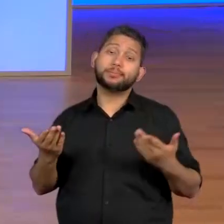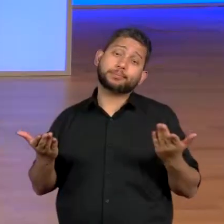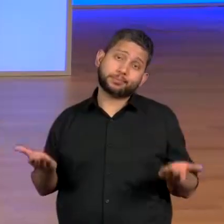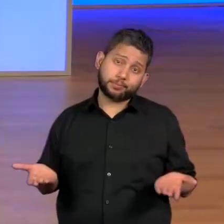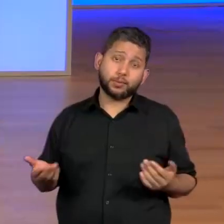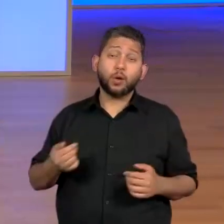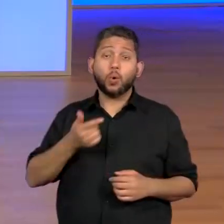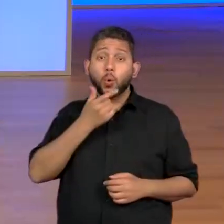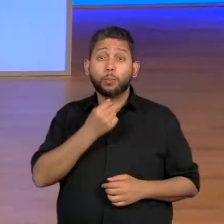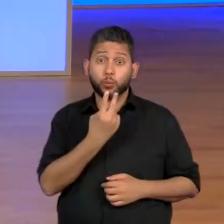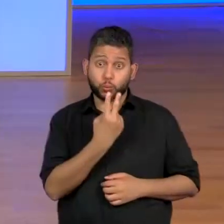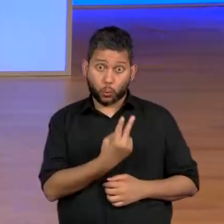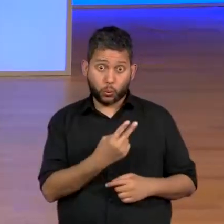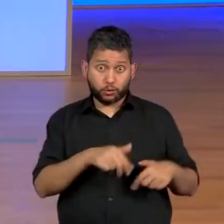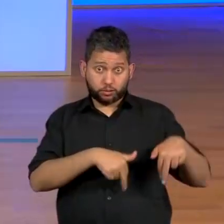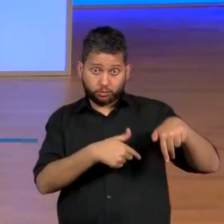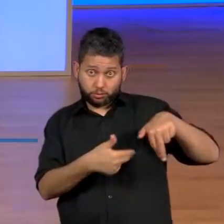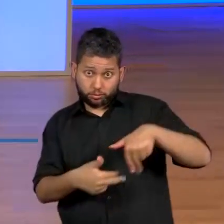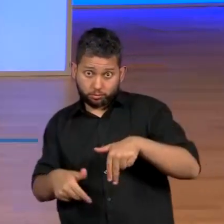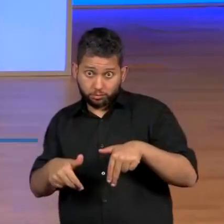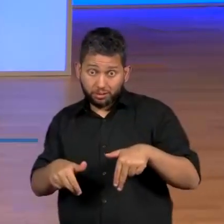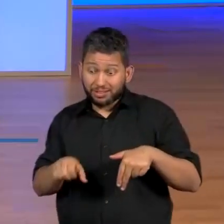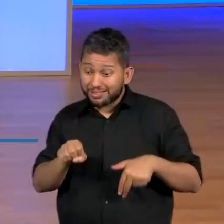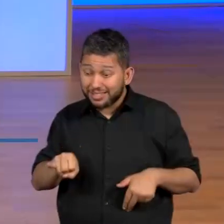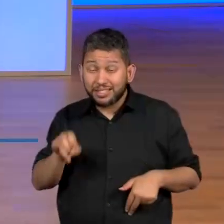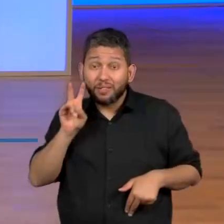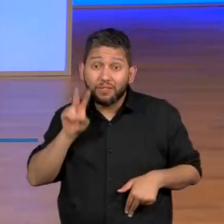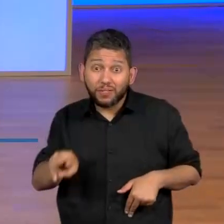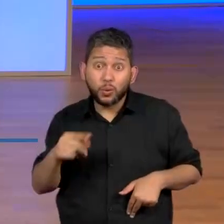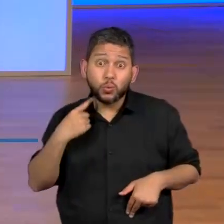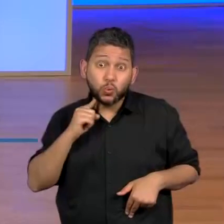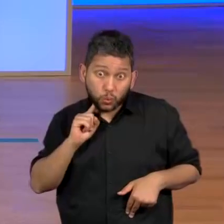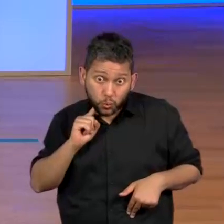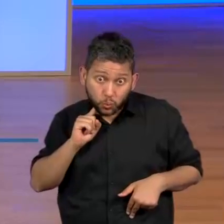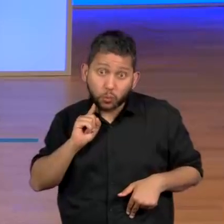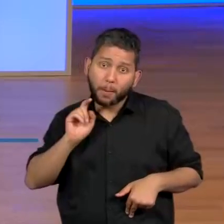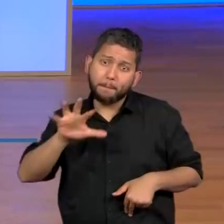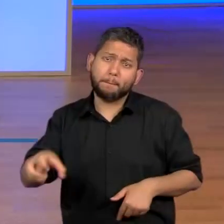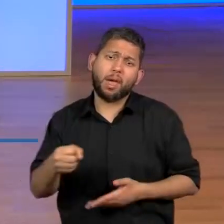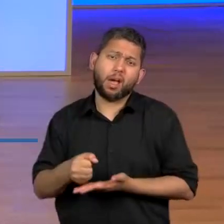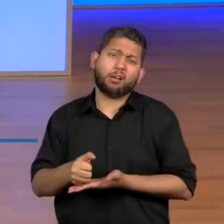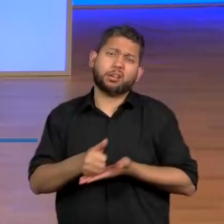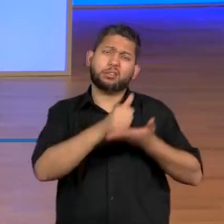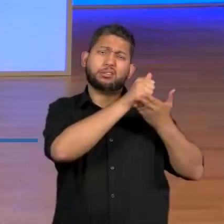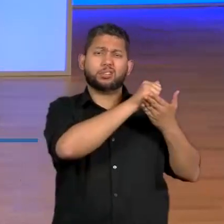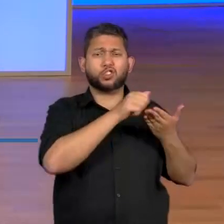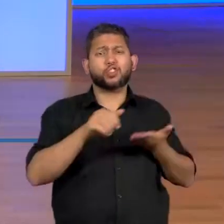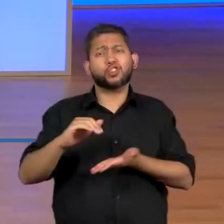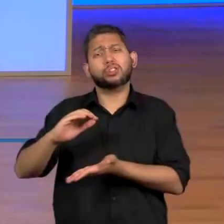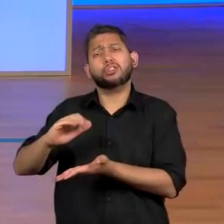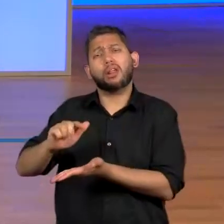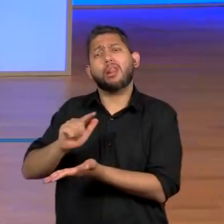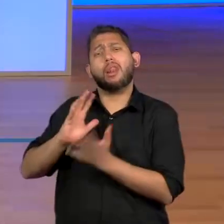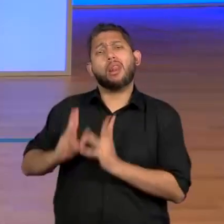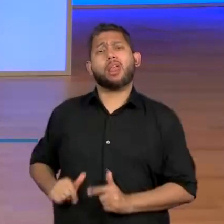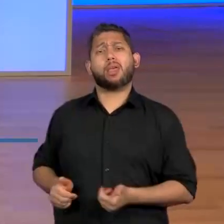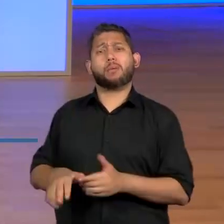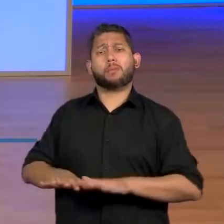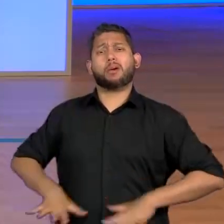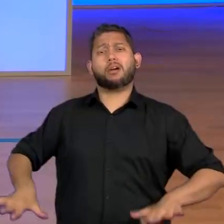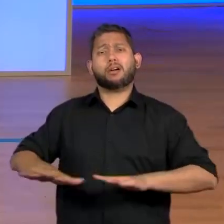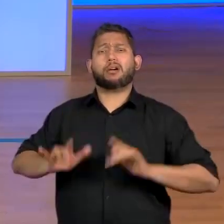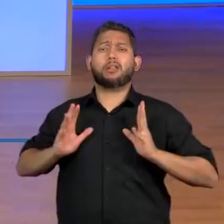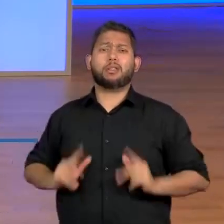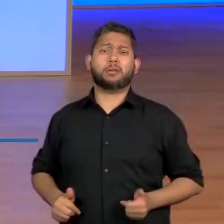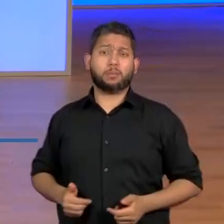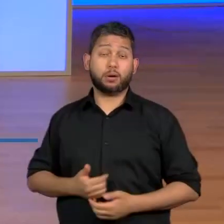com o meio ambiente, não é? Eles se propuseram a recolher todo o lixo que eles vissem aí durante o mergulho, a fim de deixar o mar